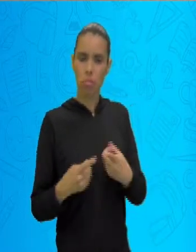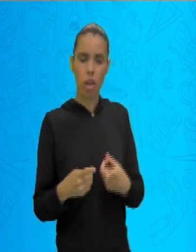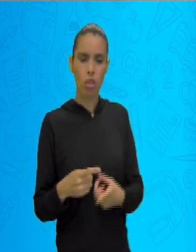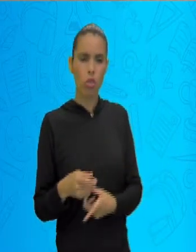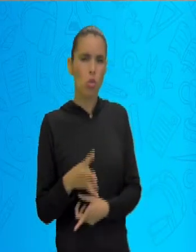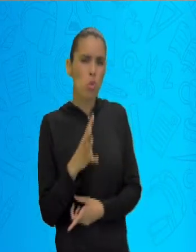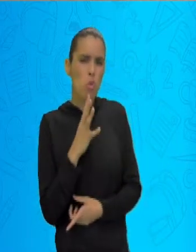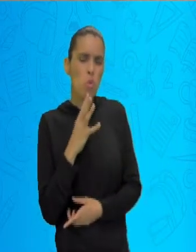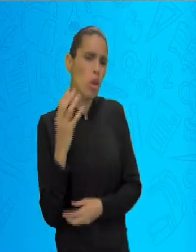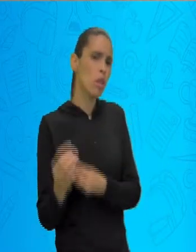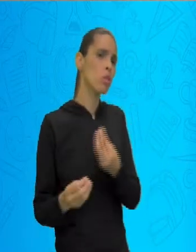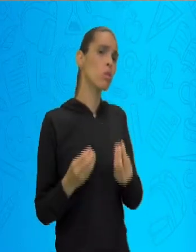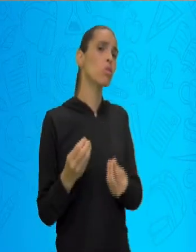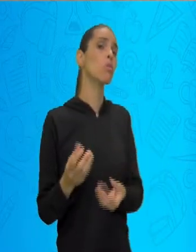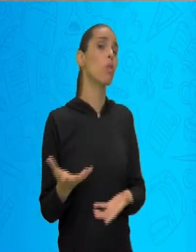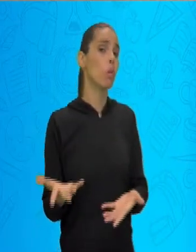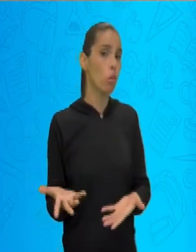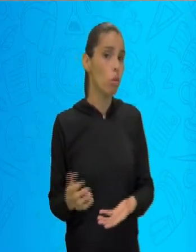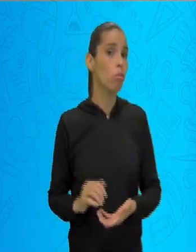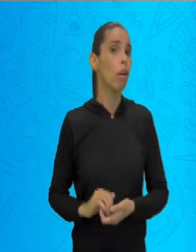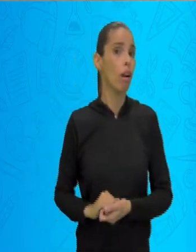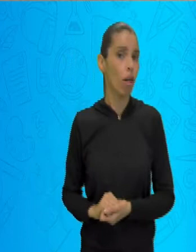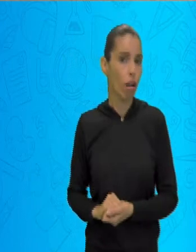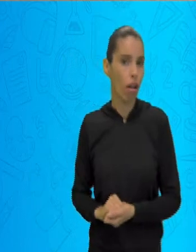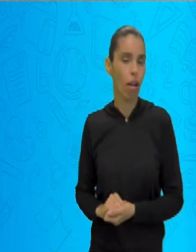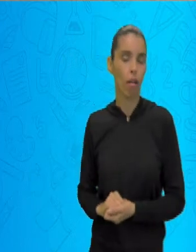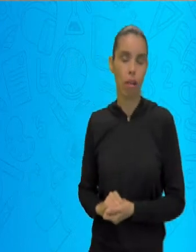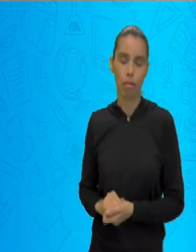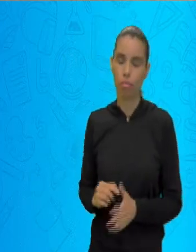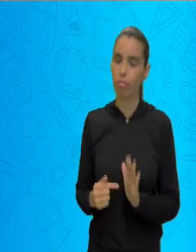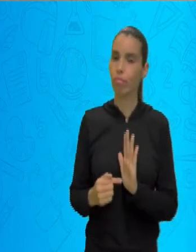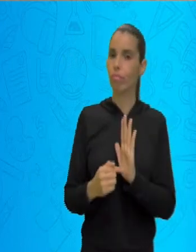responsável de pesquisar.